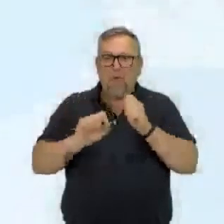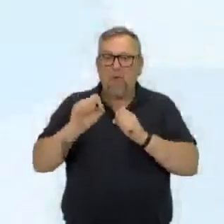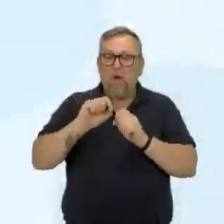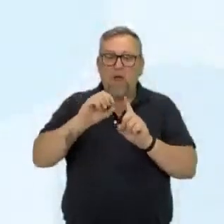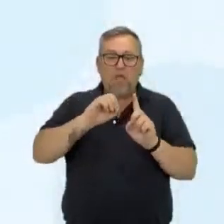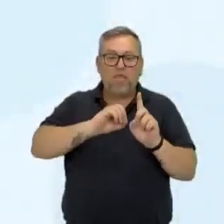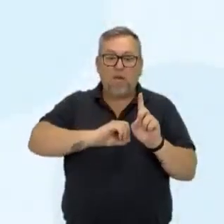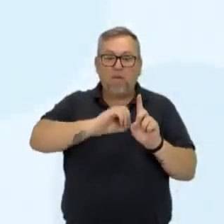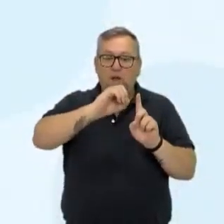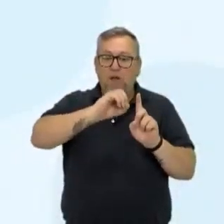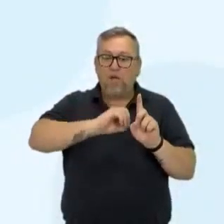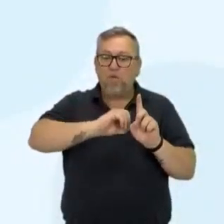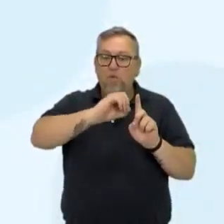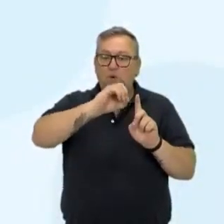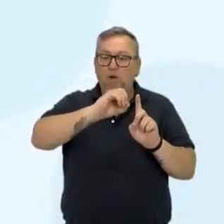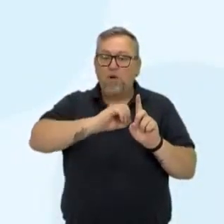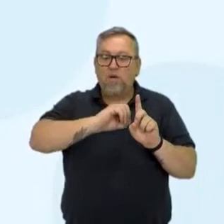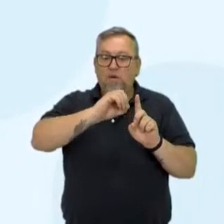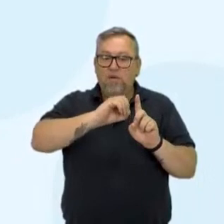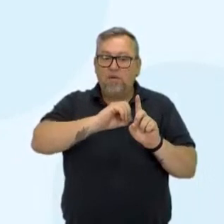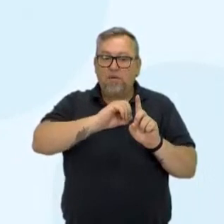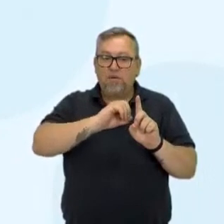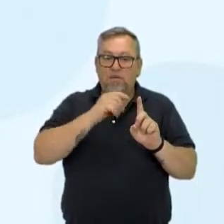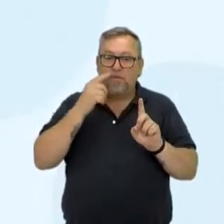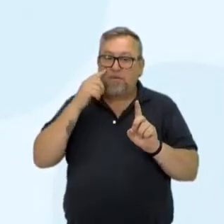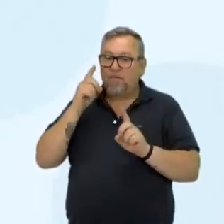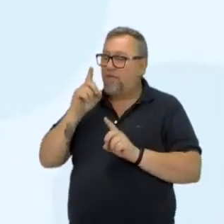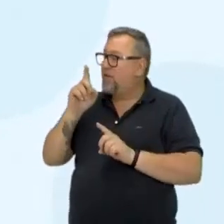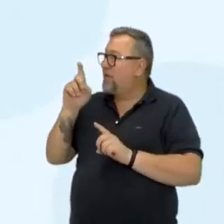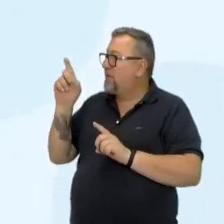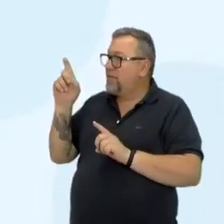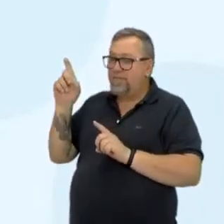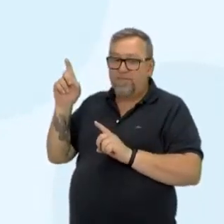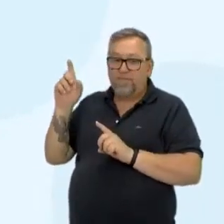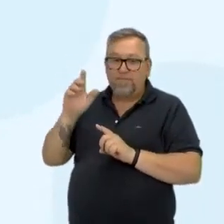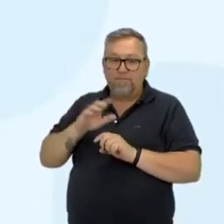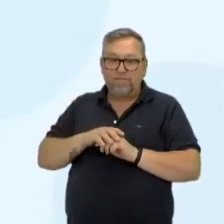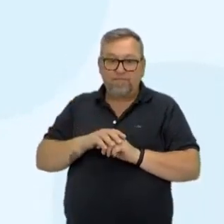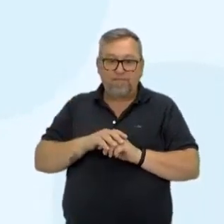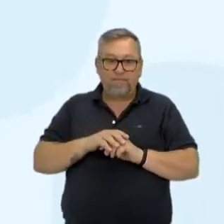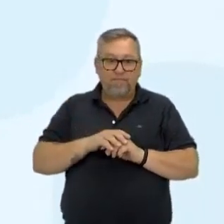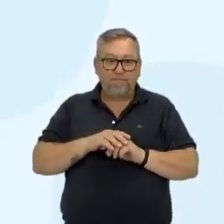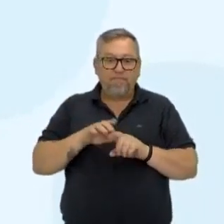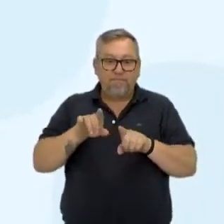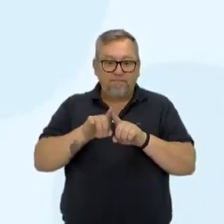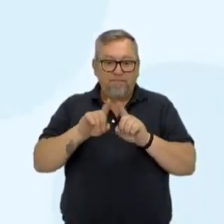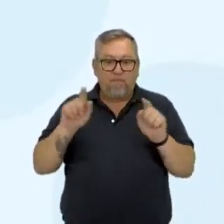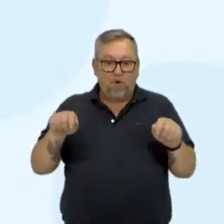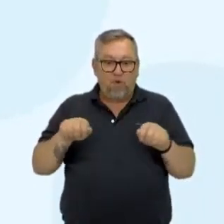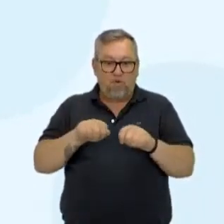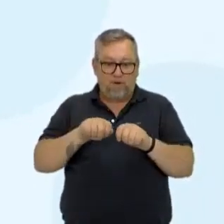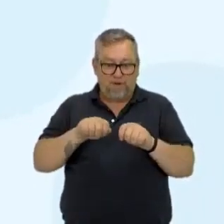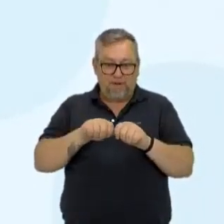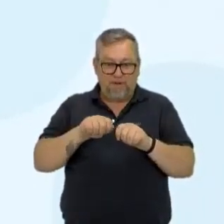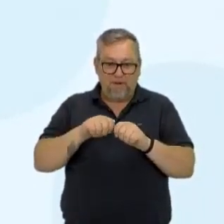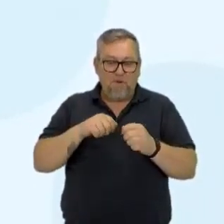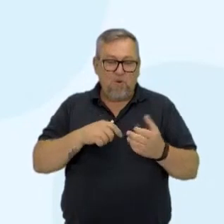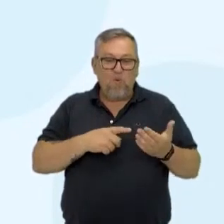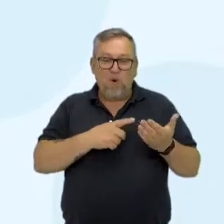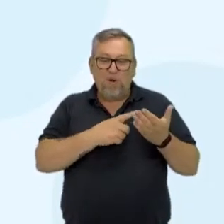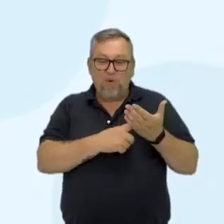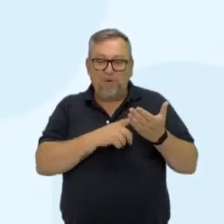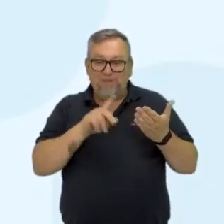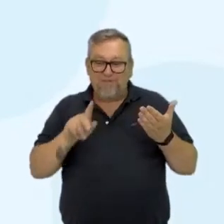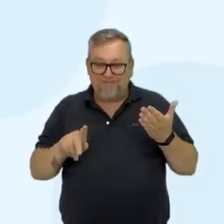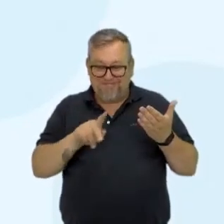temperatura? Temperatura, pela teoria cinético-molecular. Você pode até fazer aí um acordo com o seu